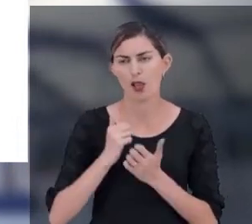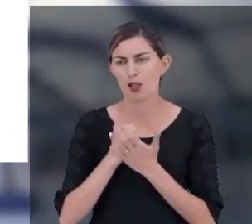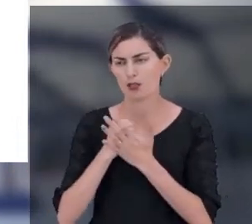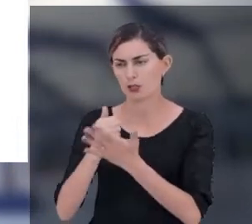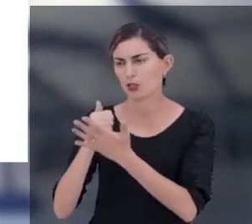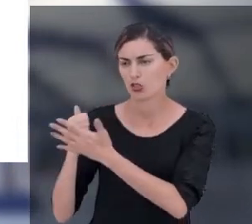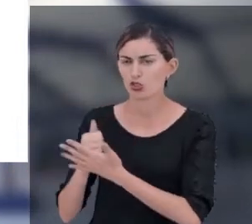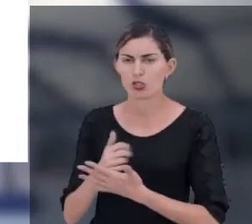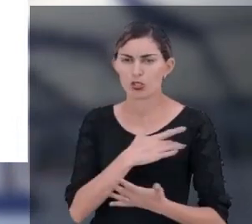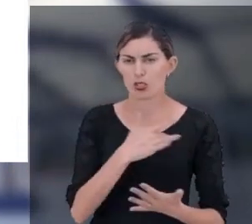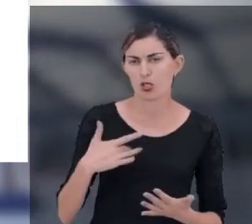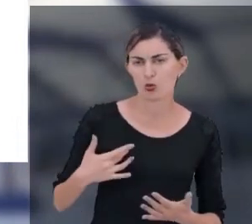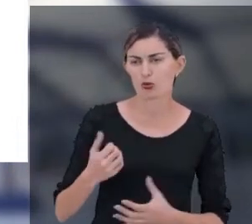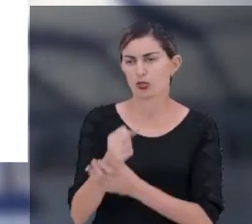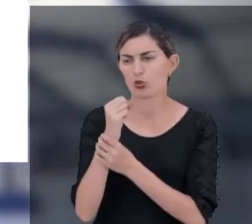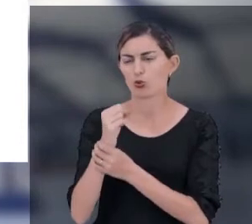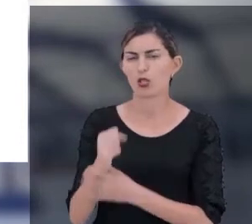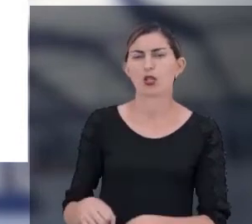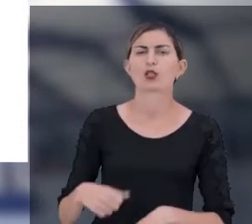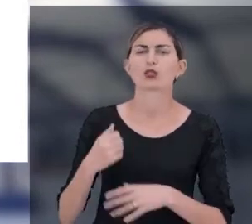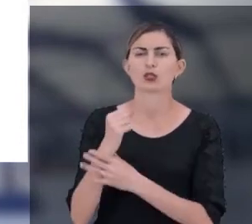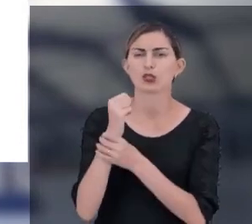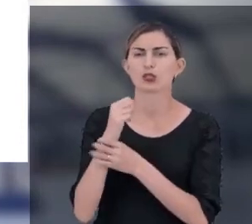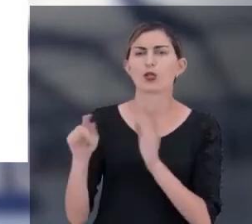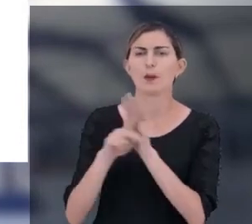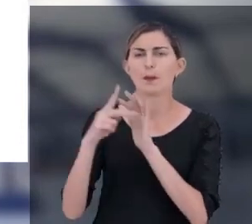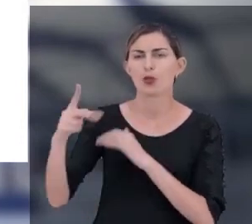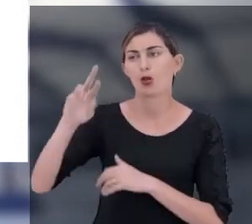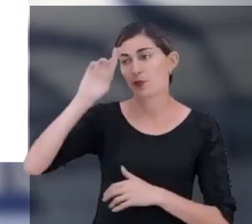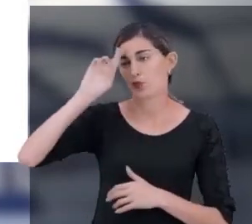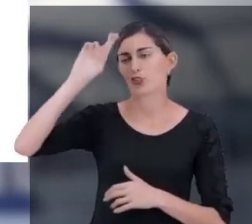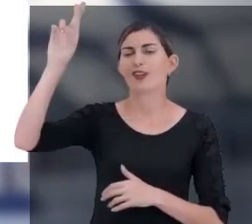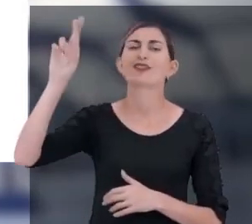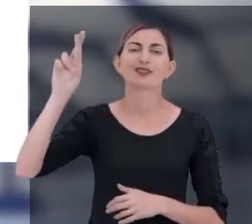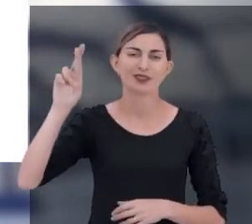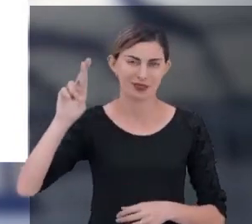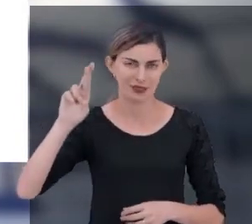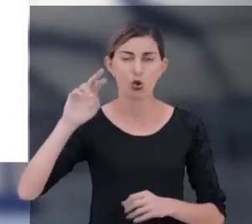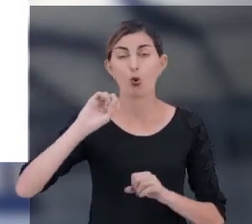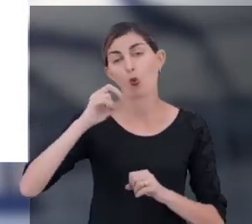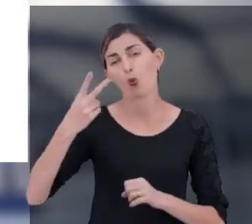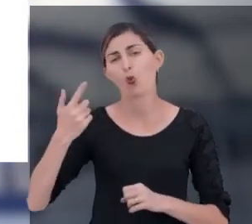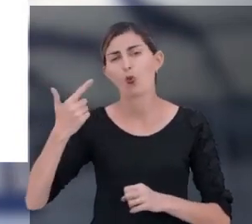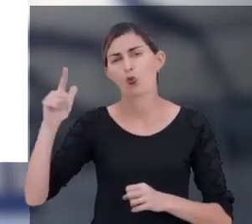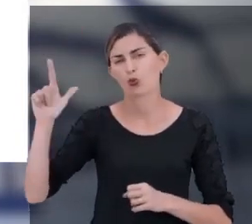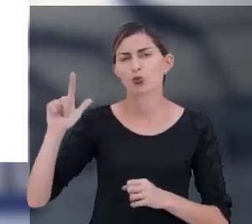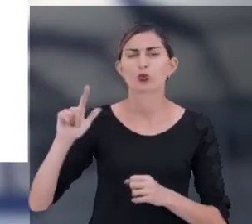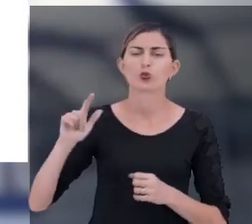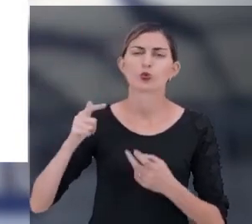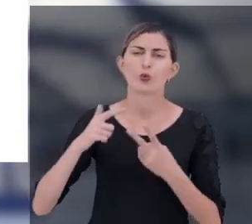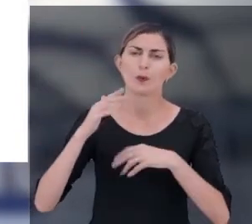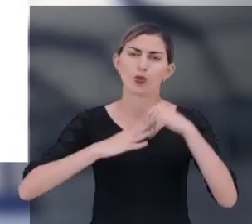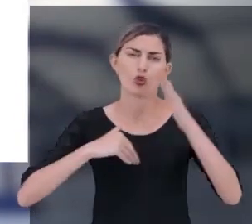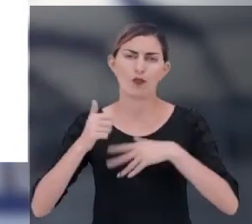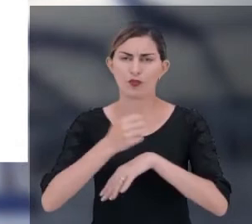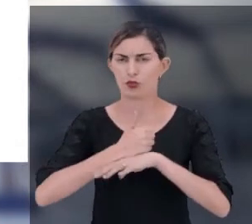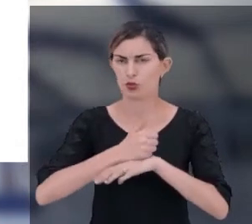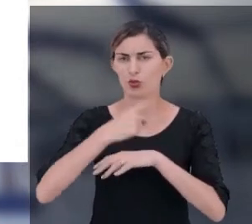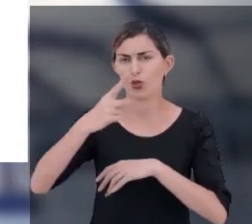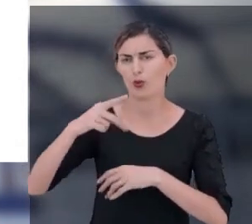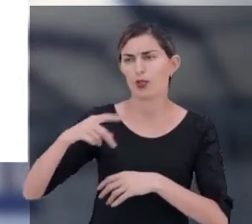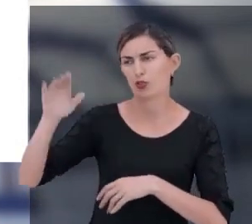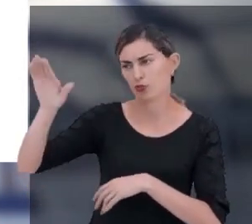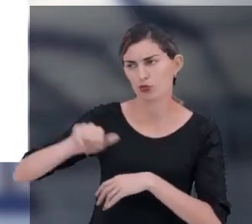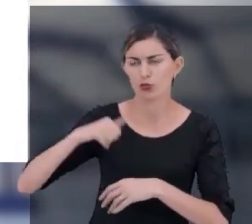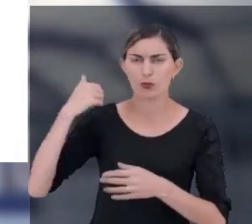assistência em matéria de saúde e segurança será garantida pelo próprio empregador diretamente ou através de um preposto ou profissional por